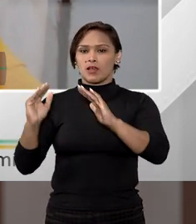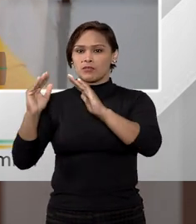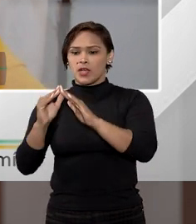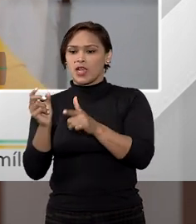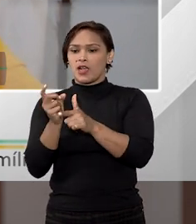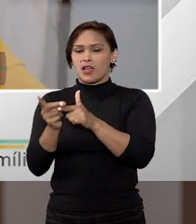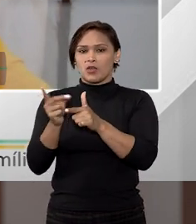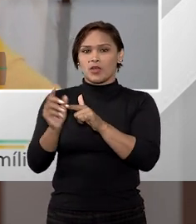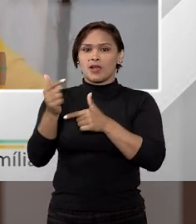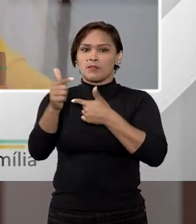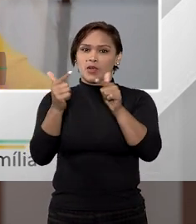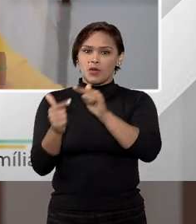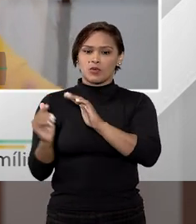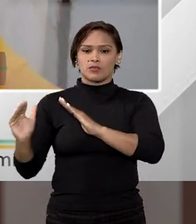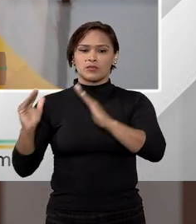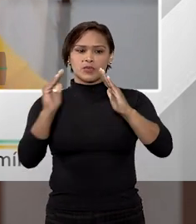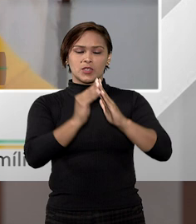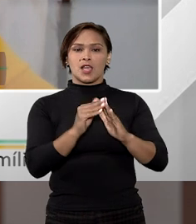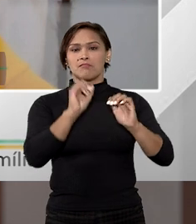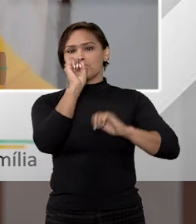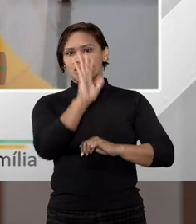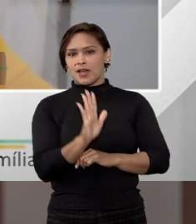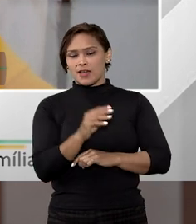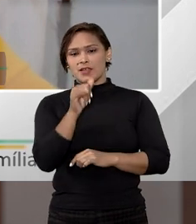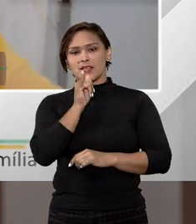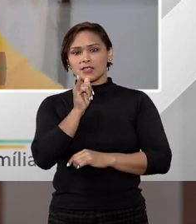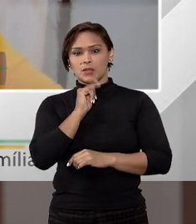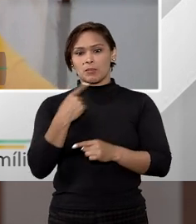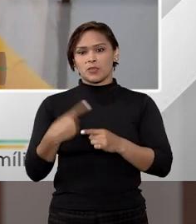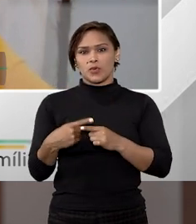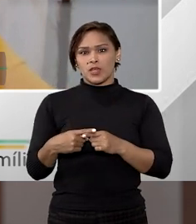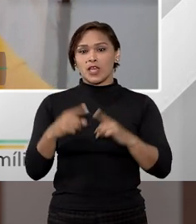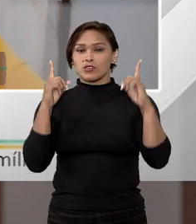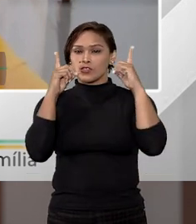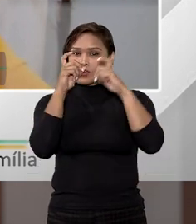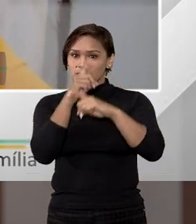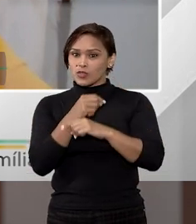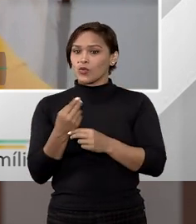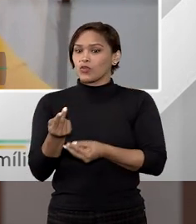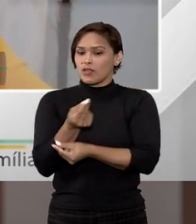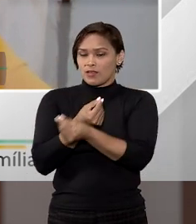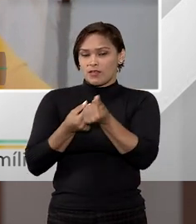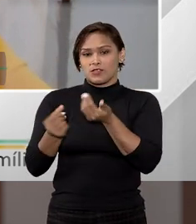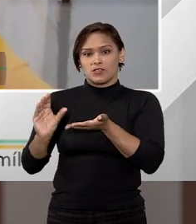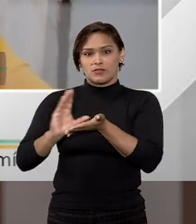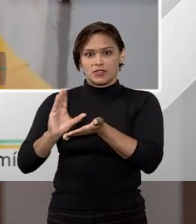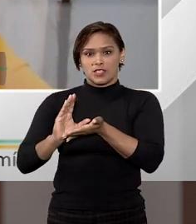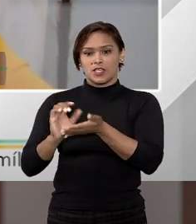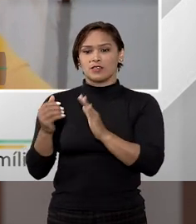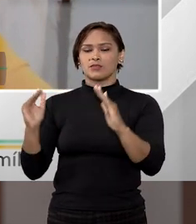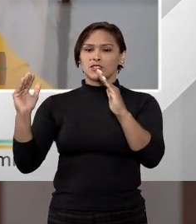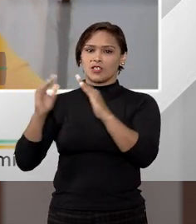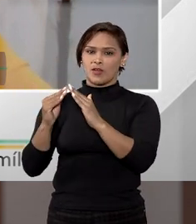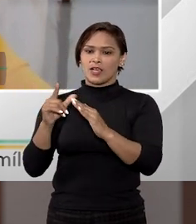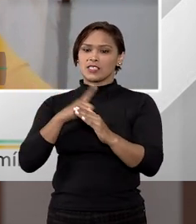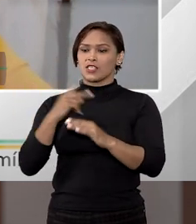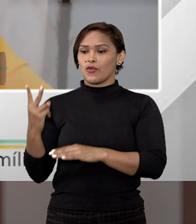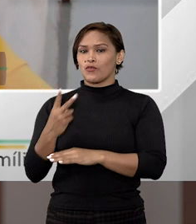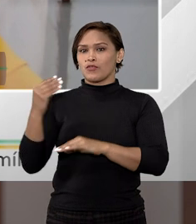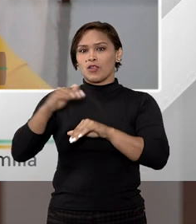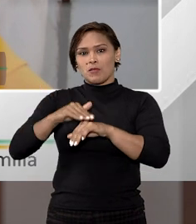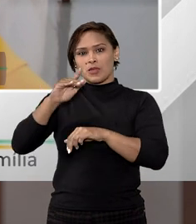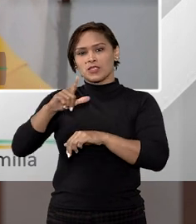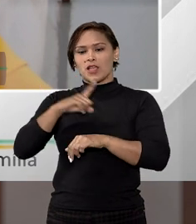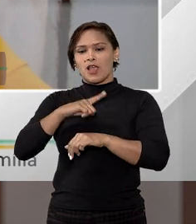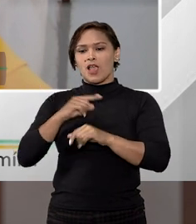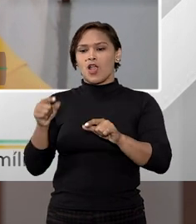locarem o seu imóvel e irem para um lugar mais barato, por exemplo, porque estão com dificuldades financeiras. Então, o imóvel tem um valor mais